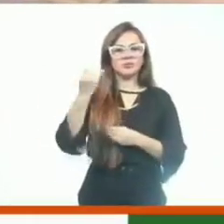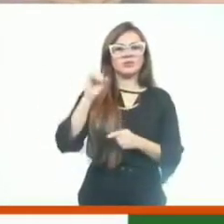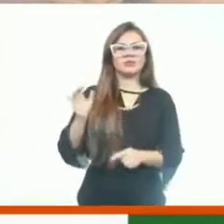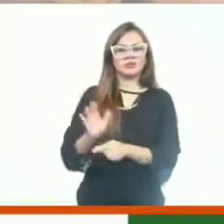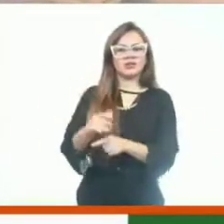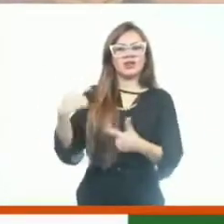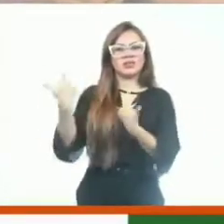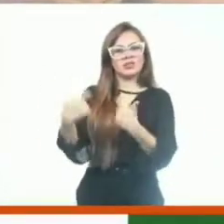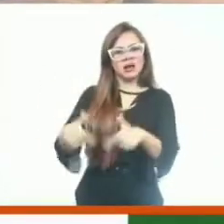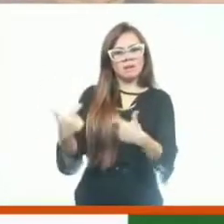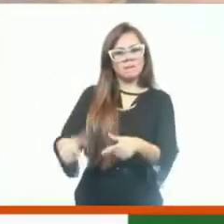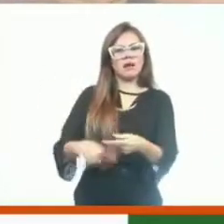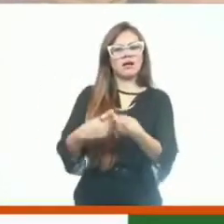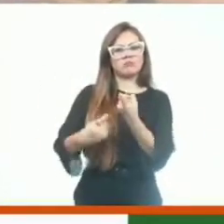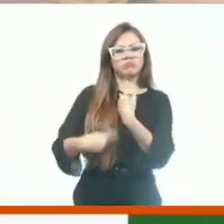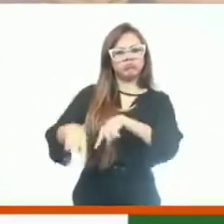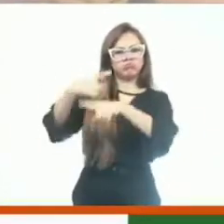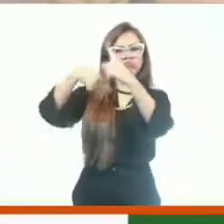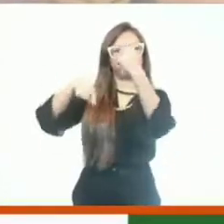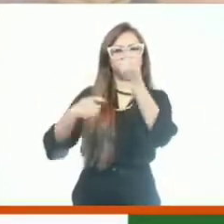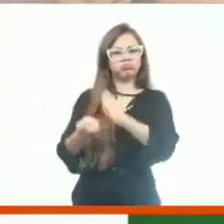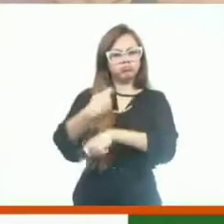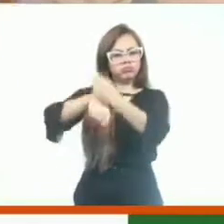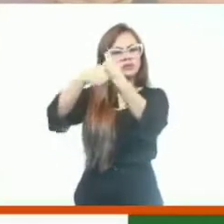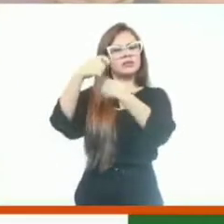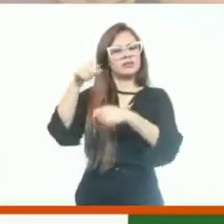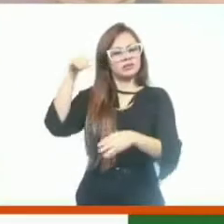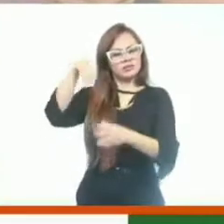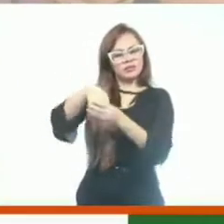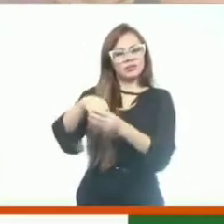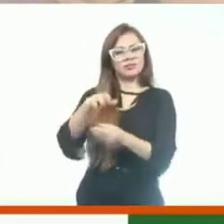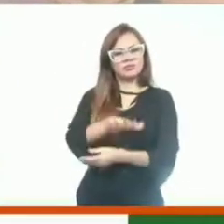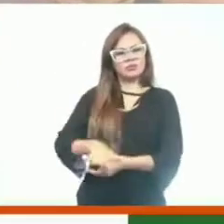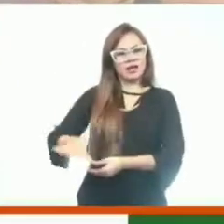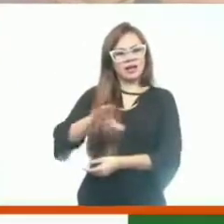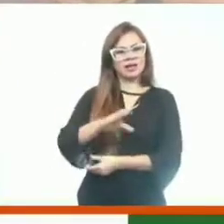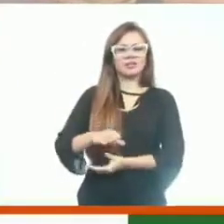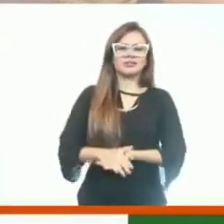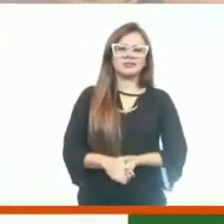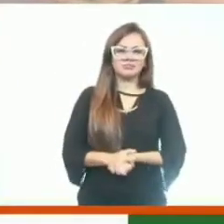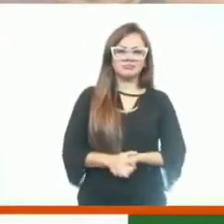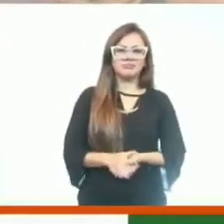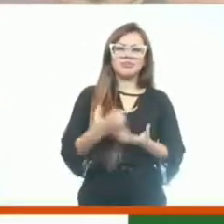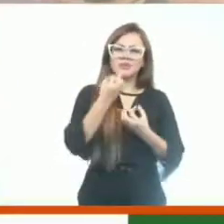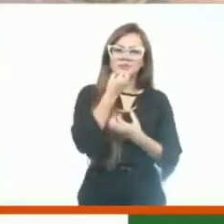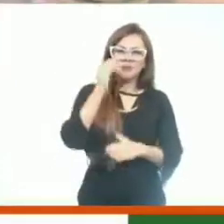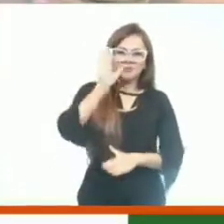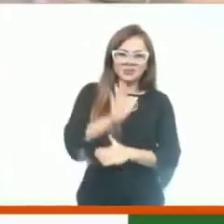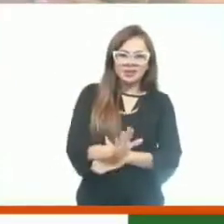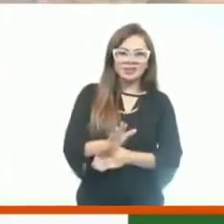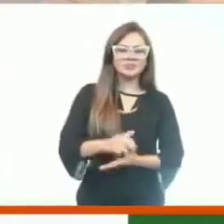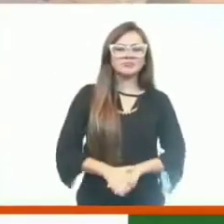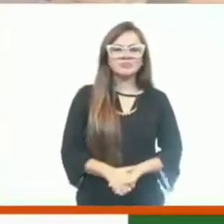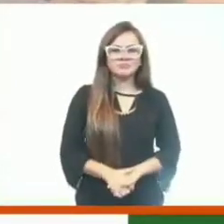de emprego, renda e desenvolvimento da cidade de Acaraú. Tanto, com a palavra o prefeito Alexandre. Boa tarde, Alexandre.